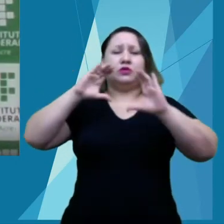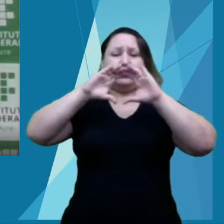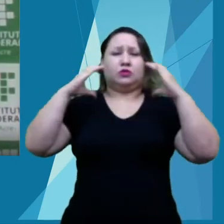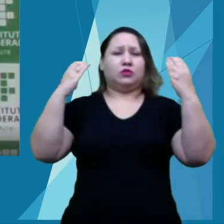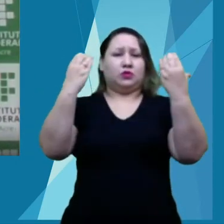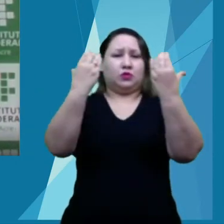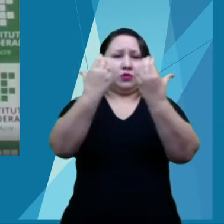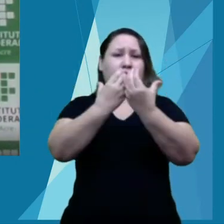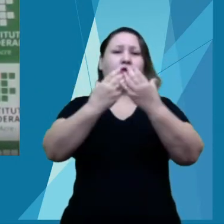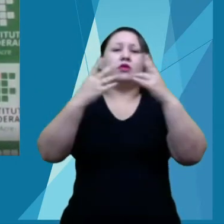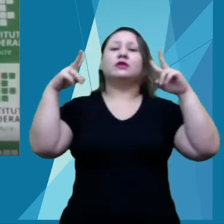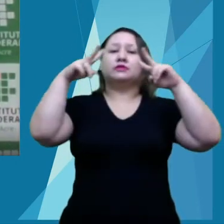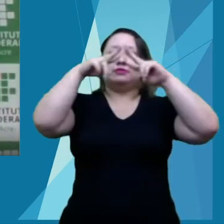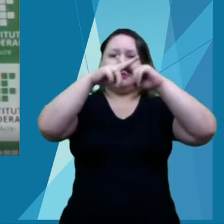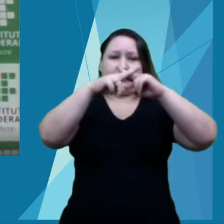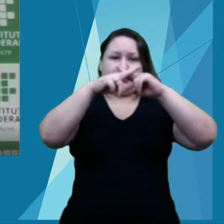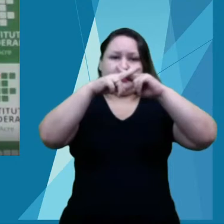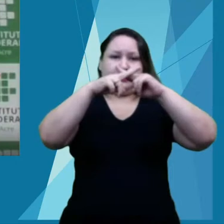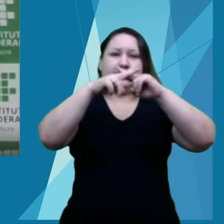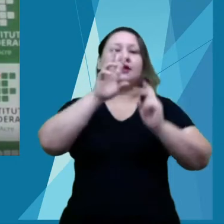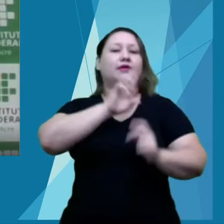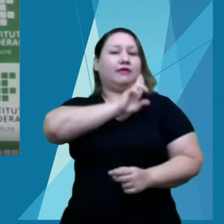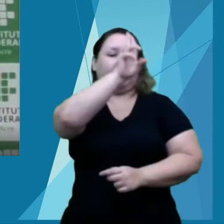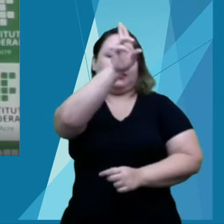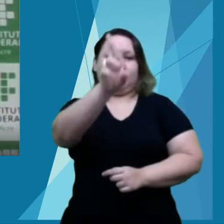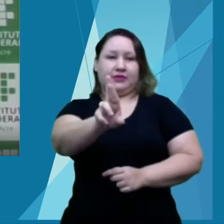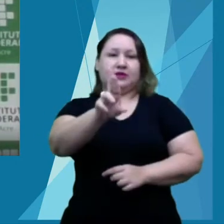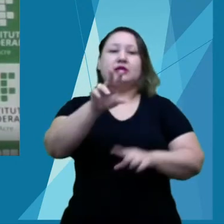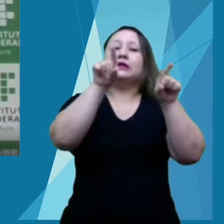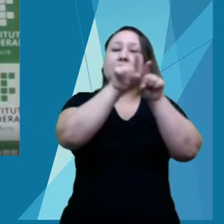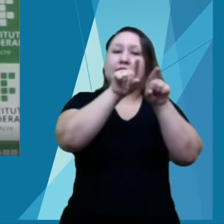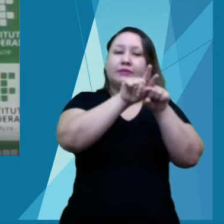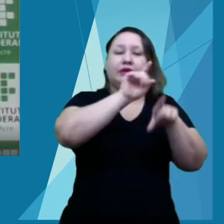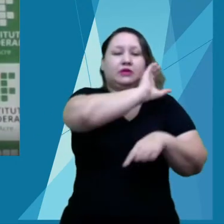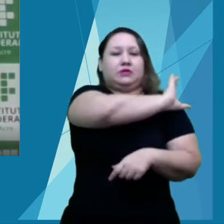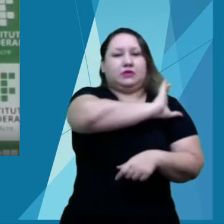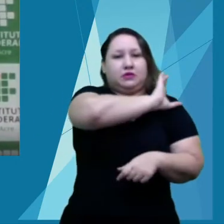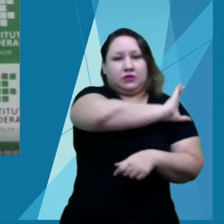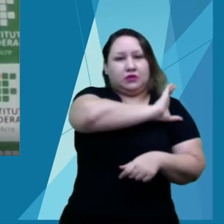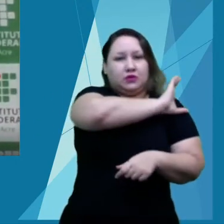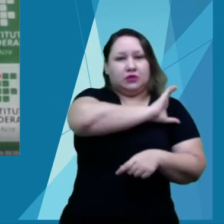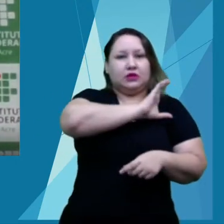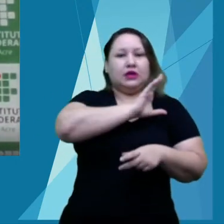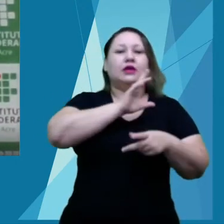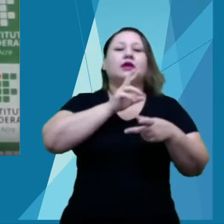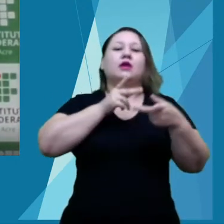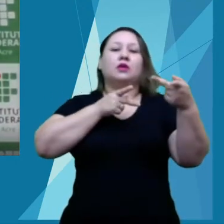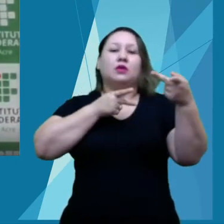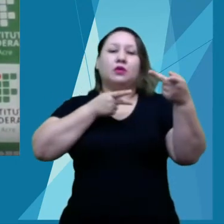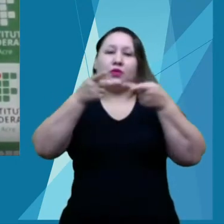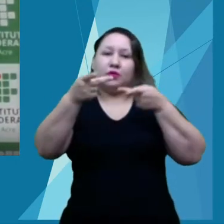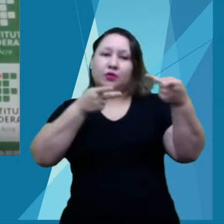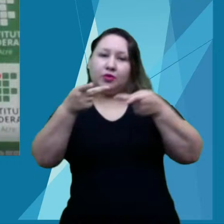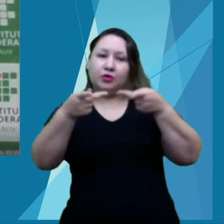Florianópolis, Santa Catarina. Além de coordenar o projeto Dicas e FAQ na Amazônia e uma fanfarra